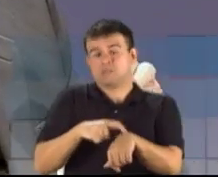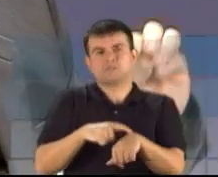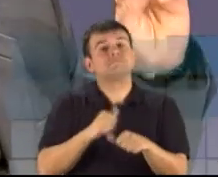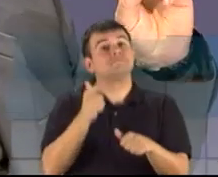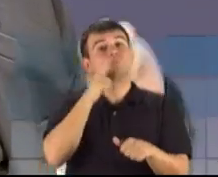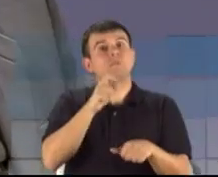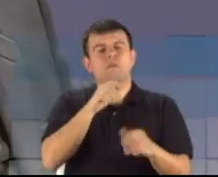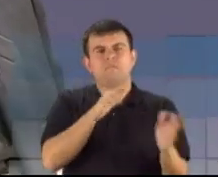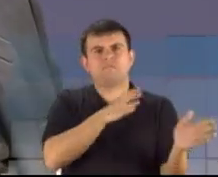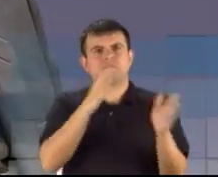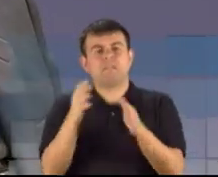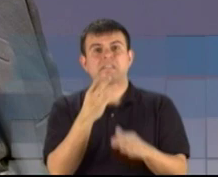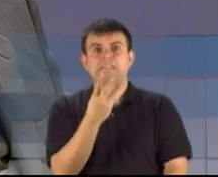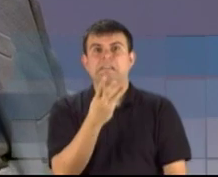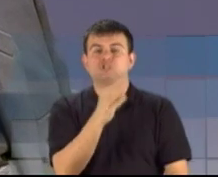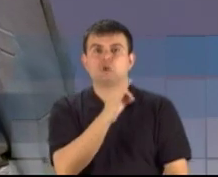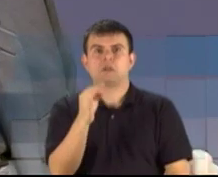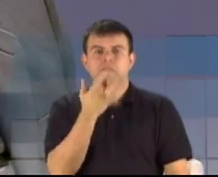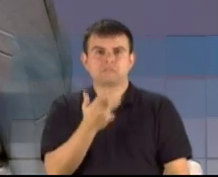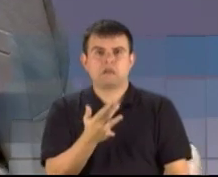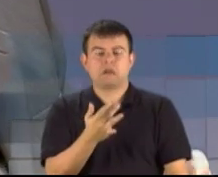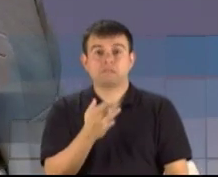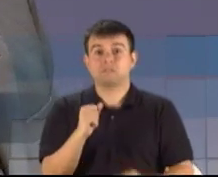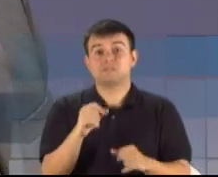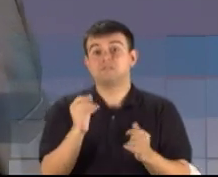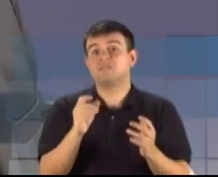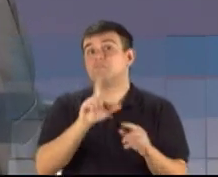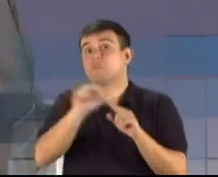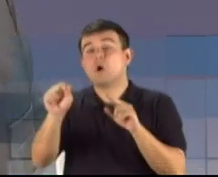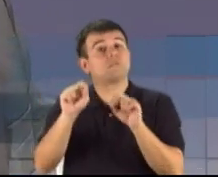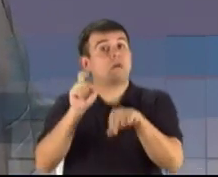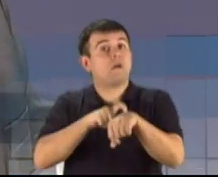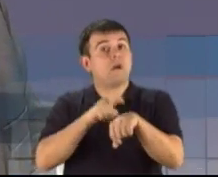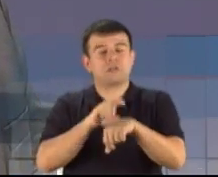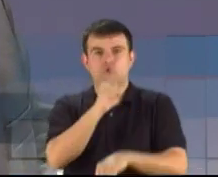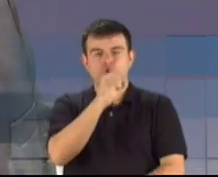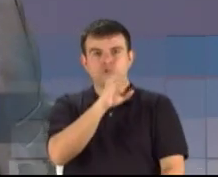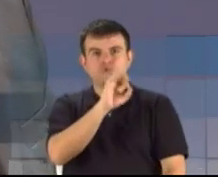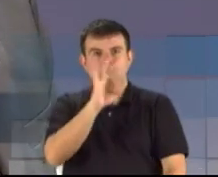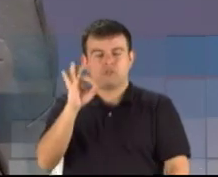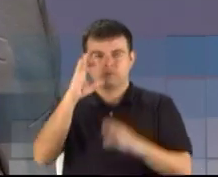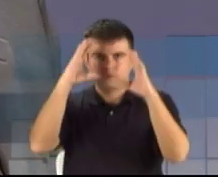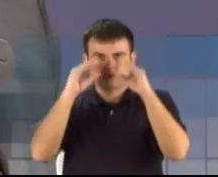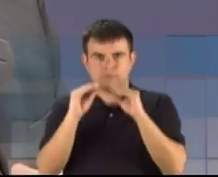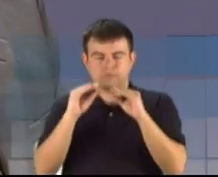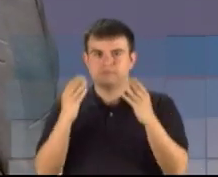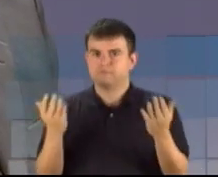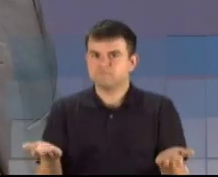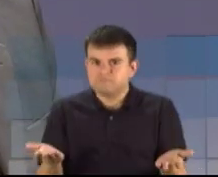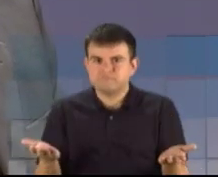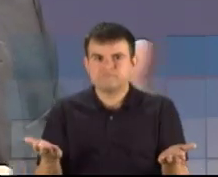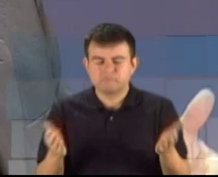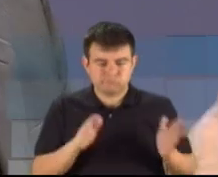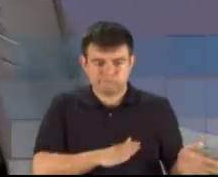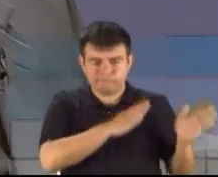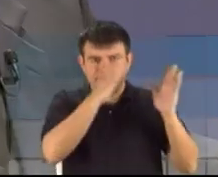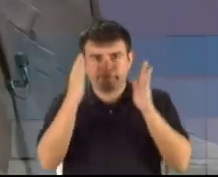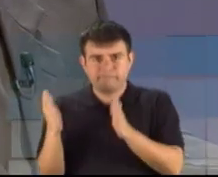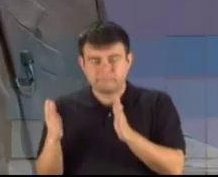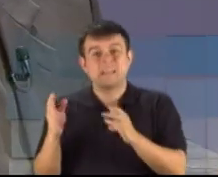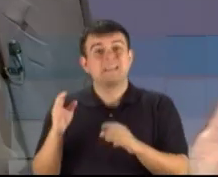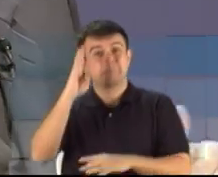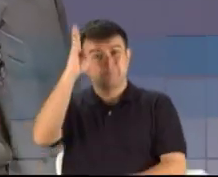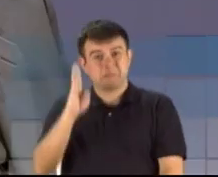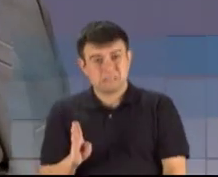com ele de lá às 8 da noite. A saúde, realmente, no Brasil, é uma das coisas que também está